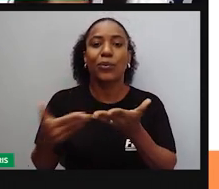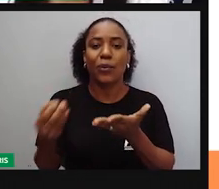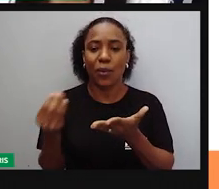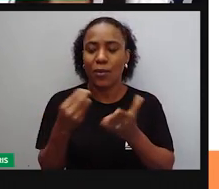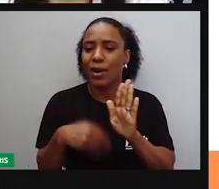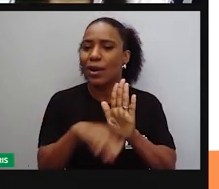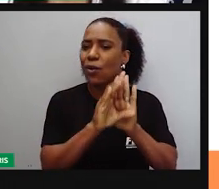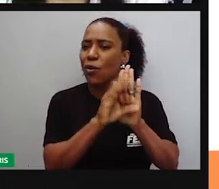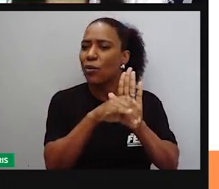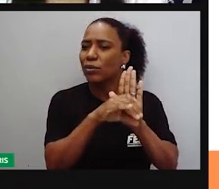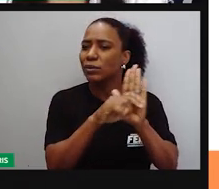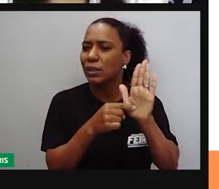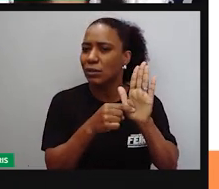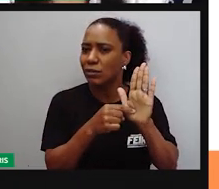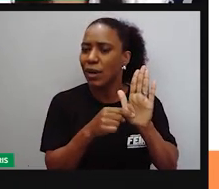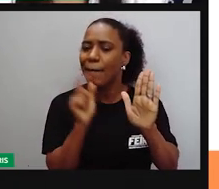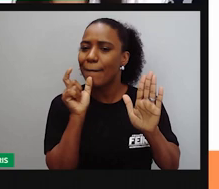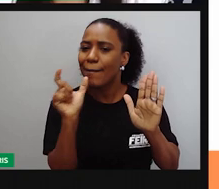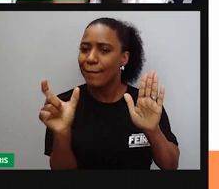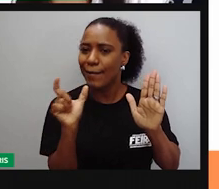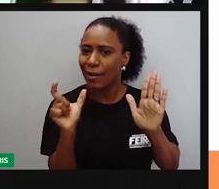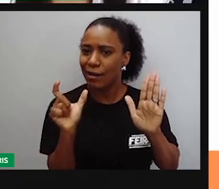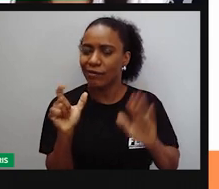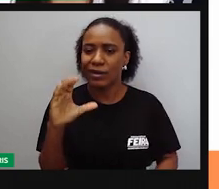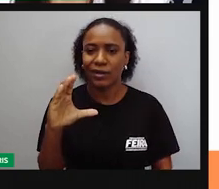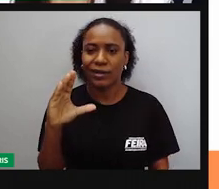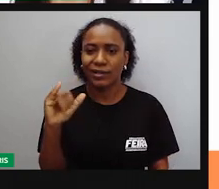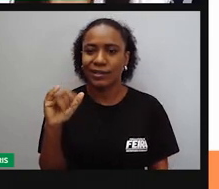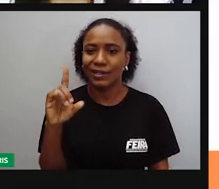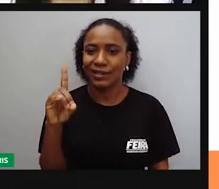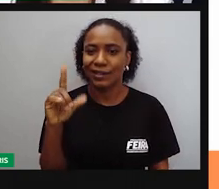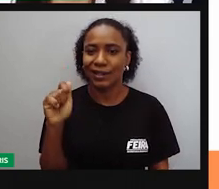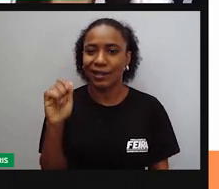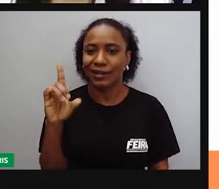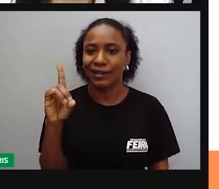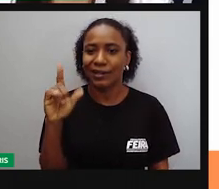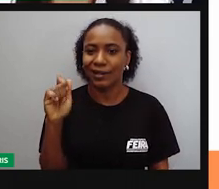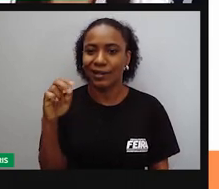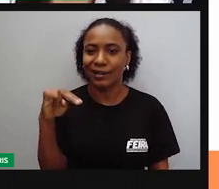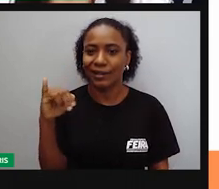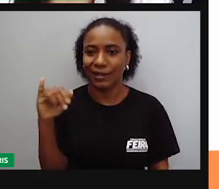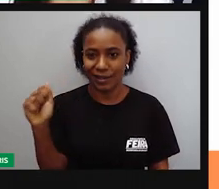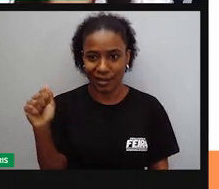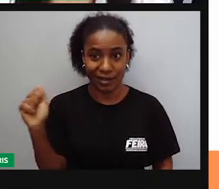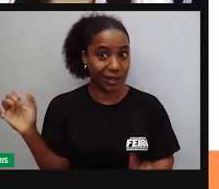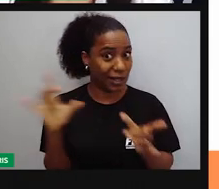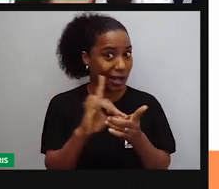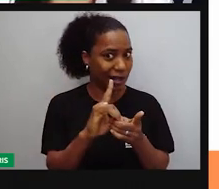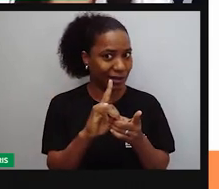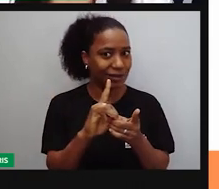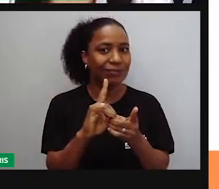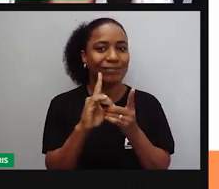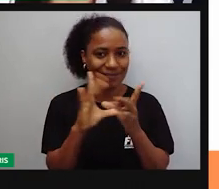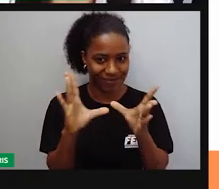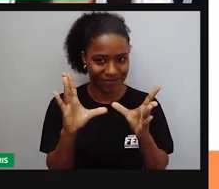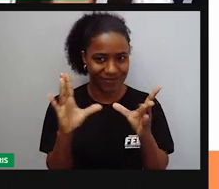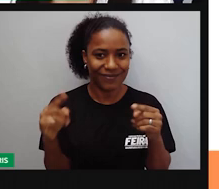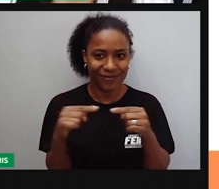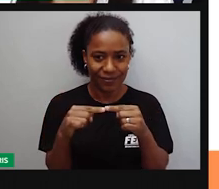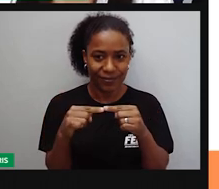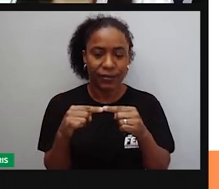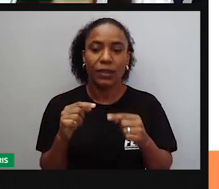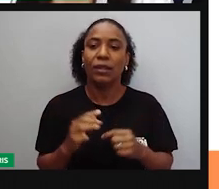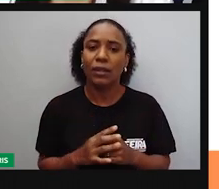cidadania, já que ela está tão assim ligada, né? A palavra democracia. Cidadania é